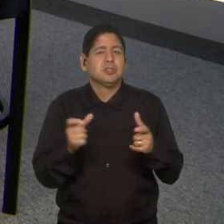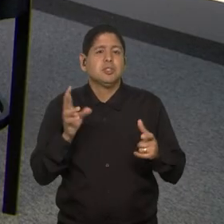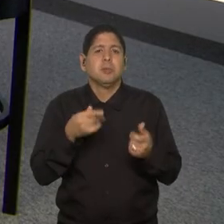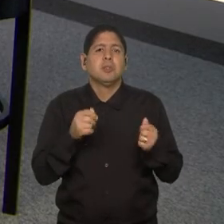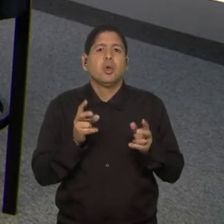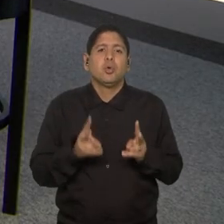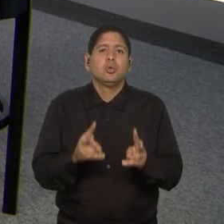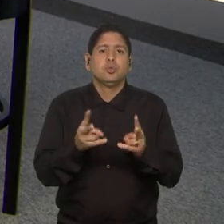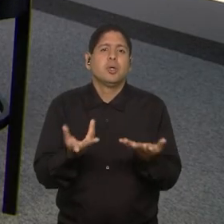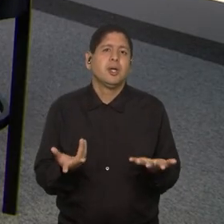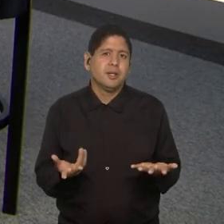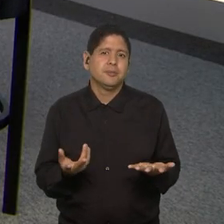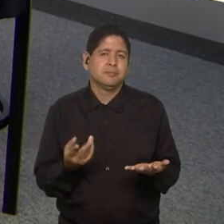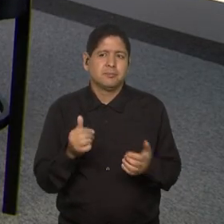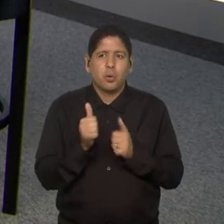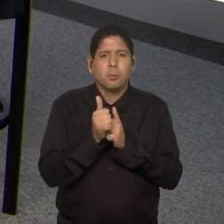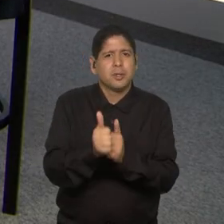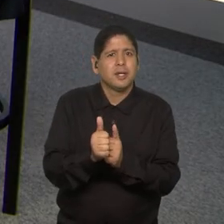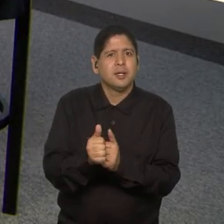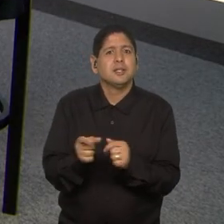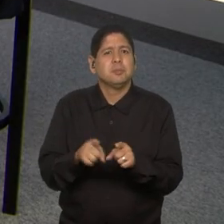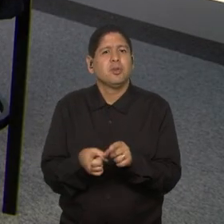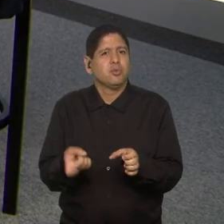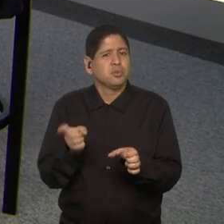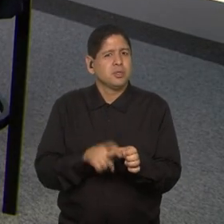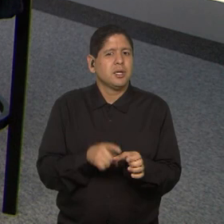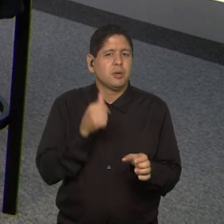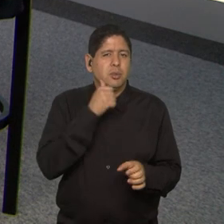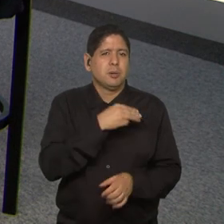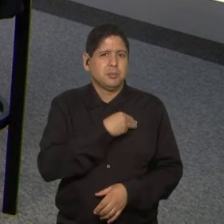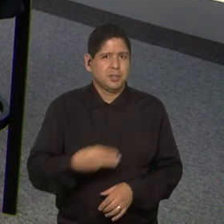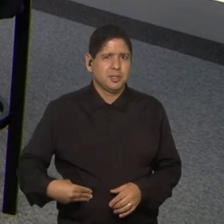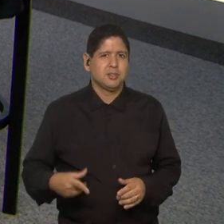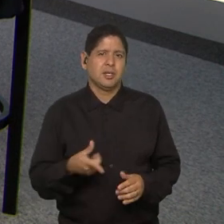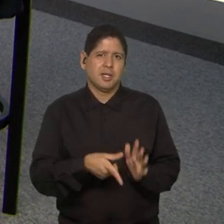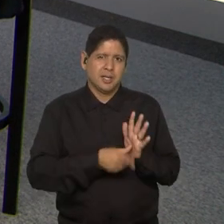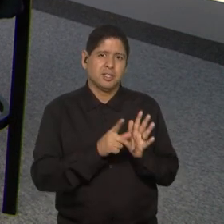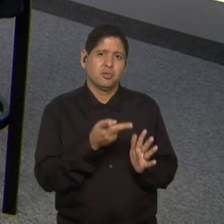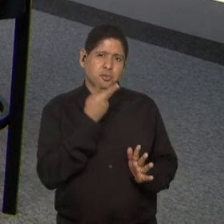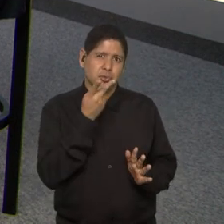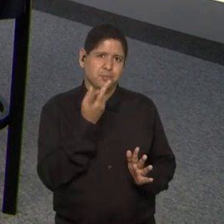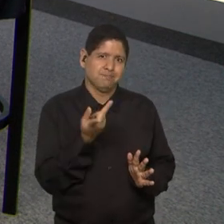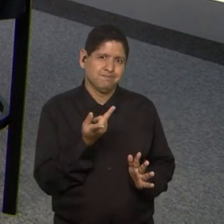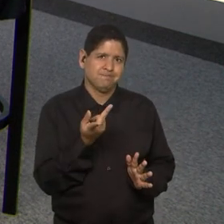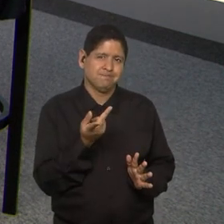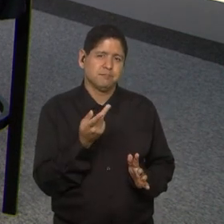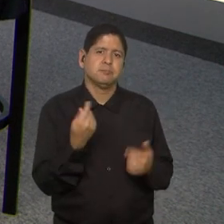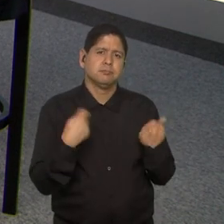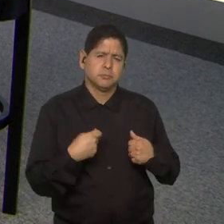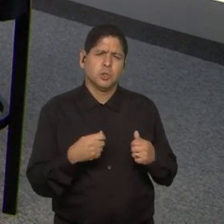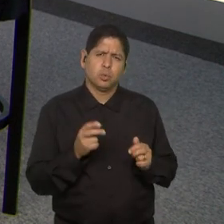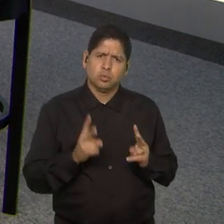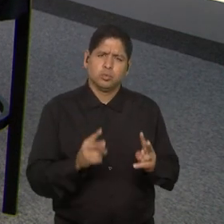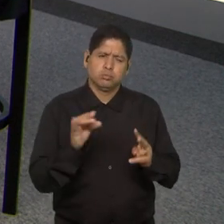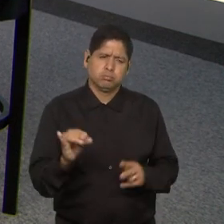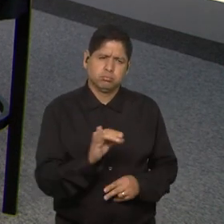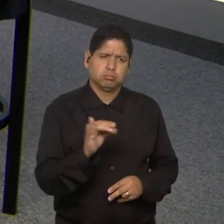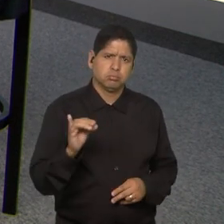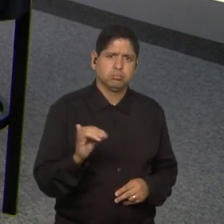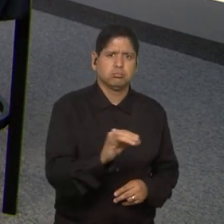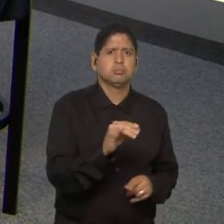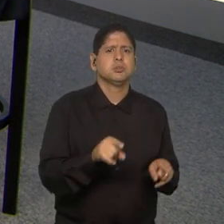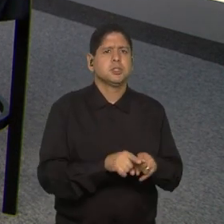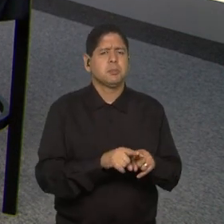continuar nessa vertente aí. E aí, voltando ao que a ministra muito bem pontuou, né? Temos que continuar investindo, temos que